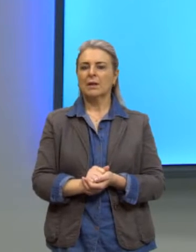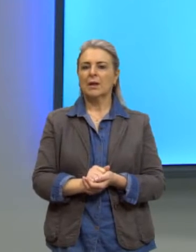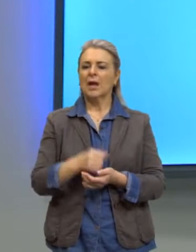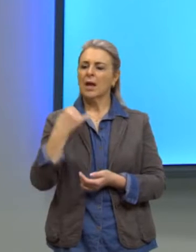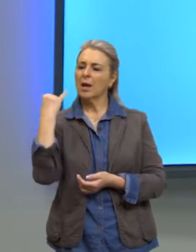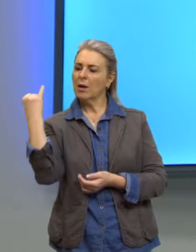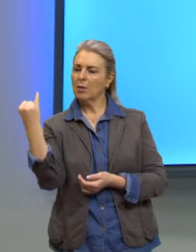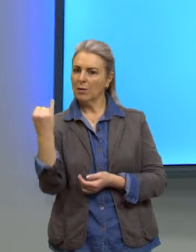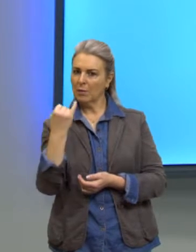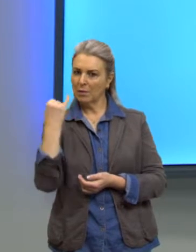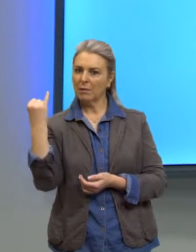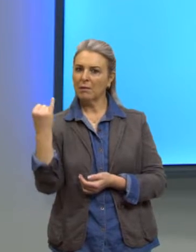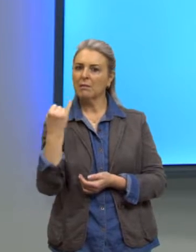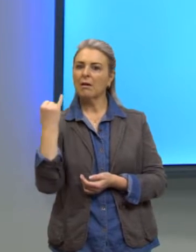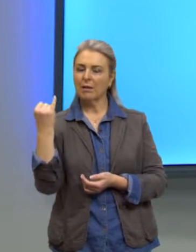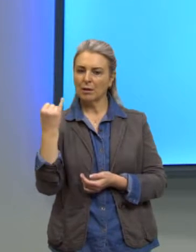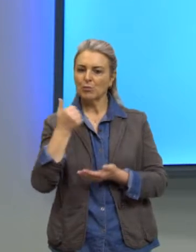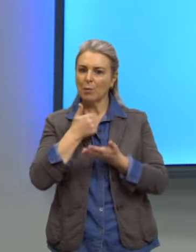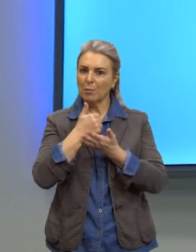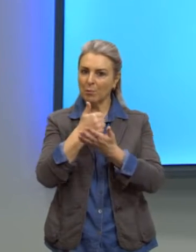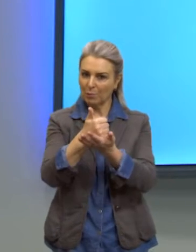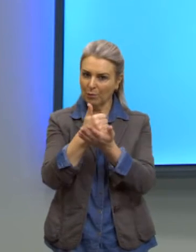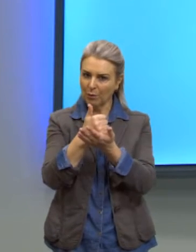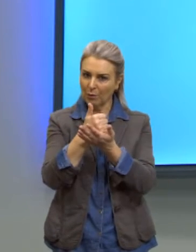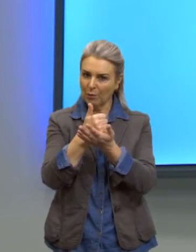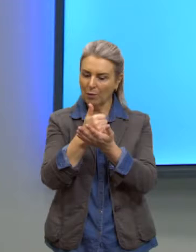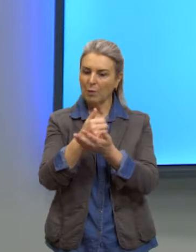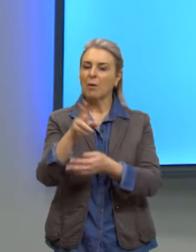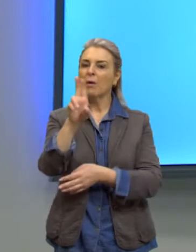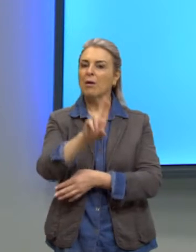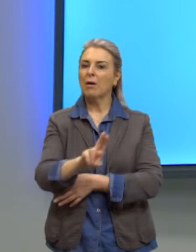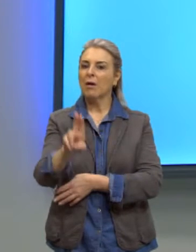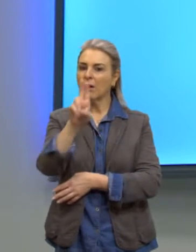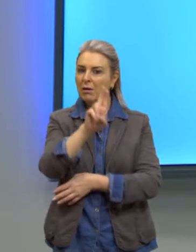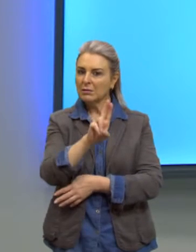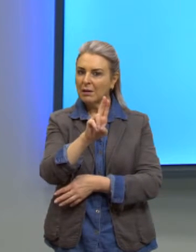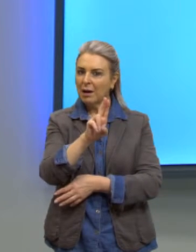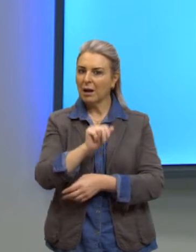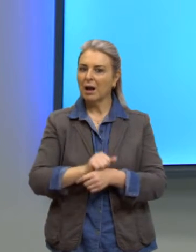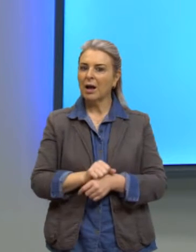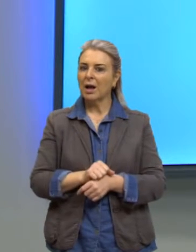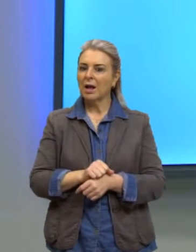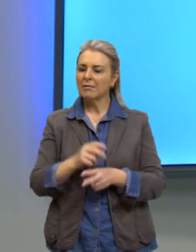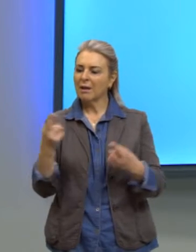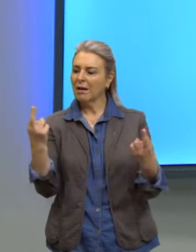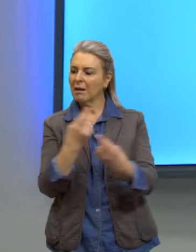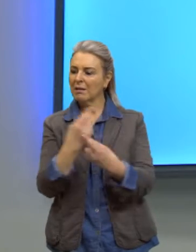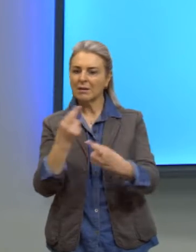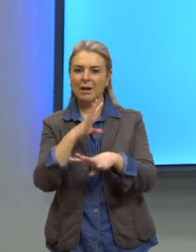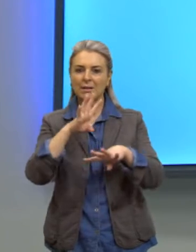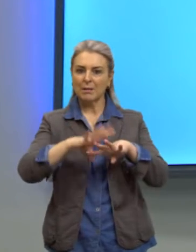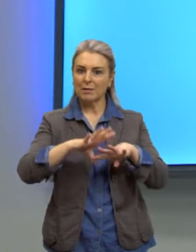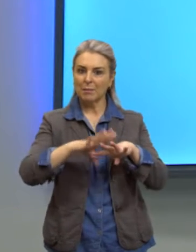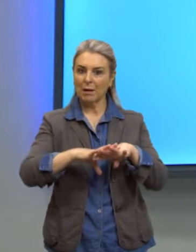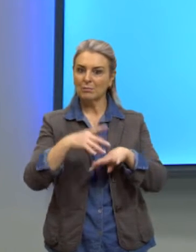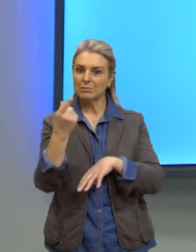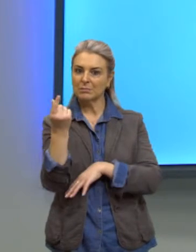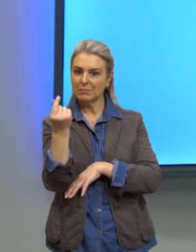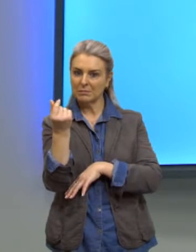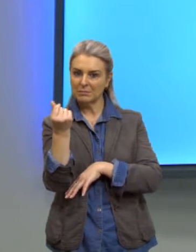referramenta, pois sua aplicabilidade se encontra em situações relacionadas à matemática financeira.